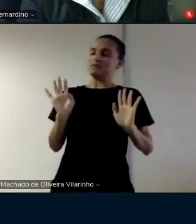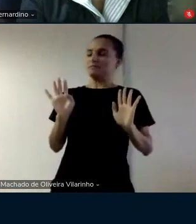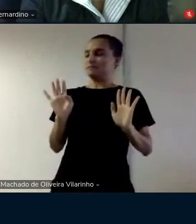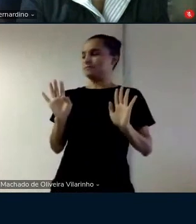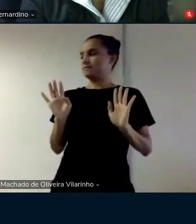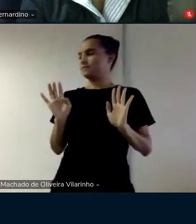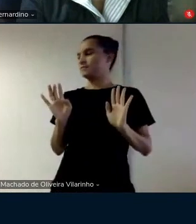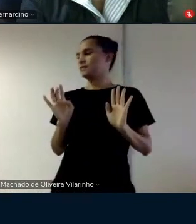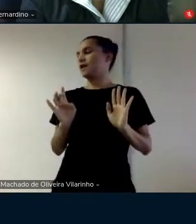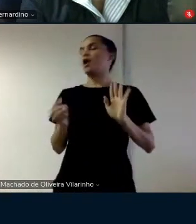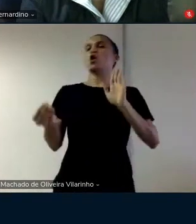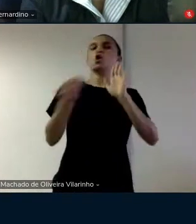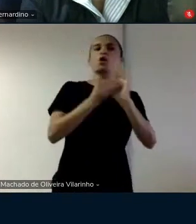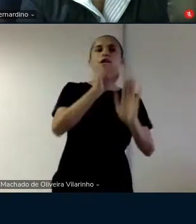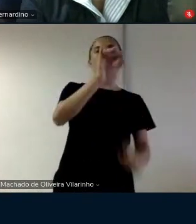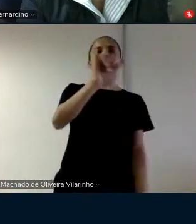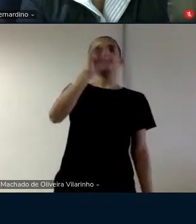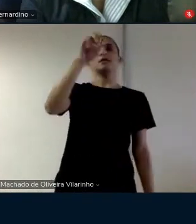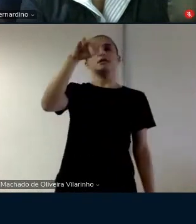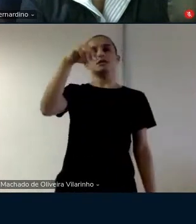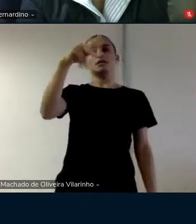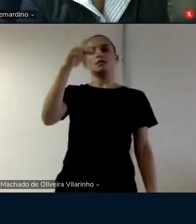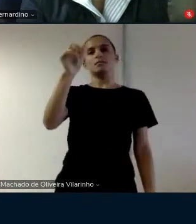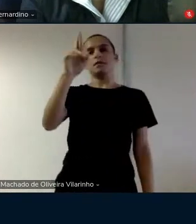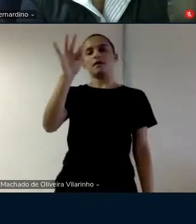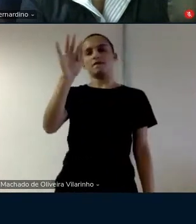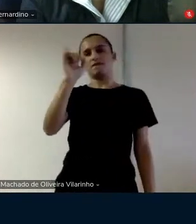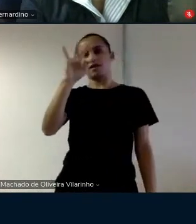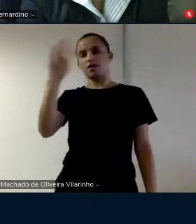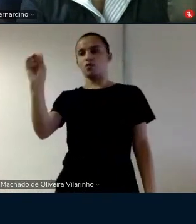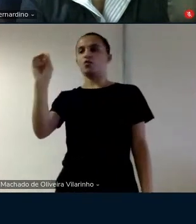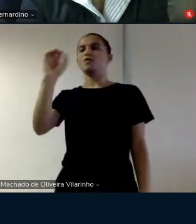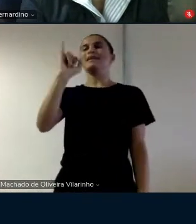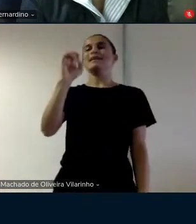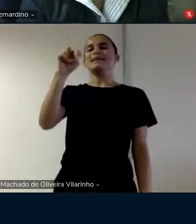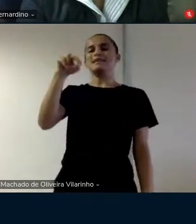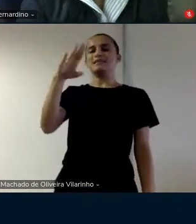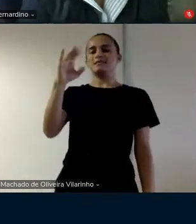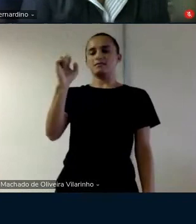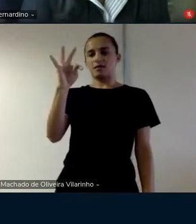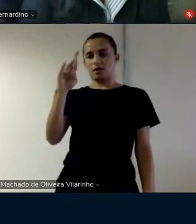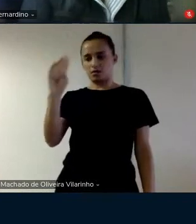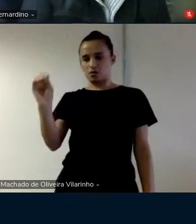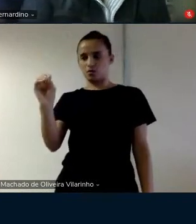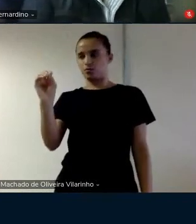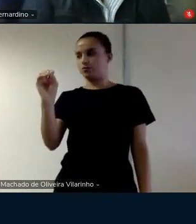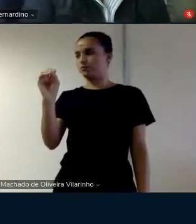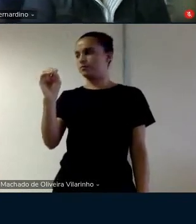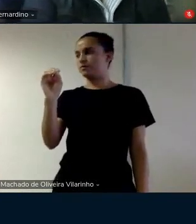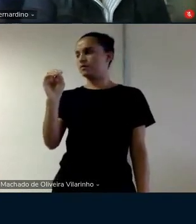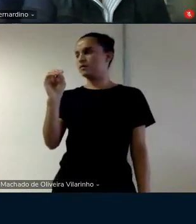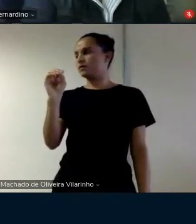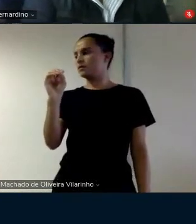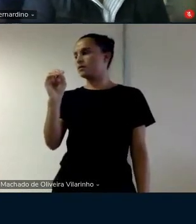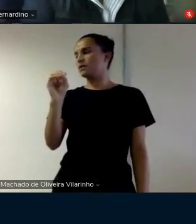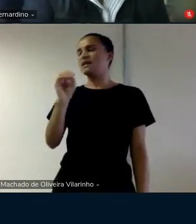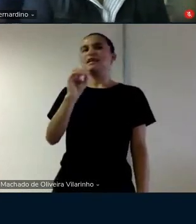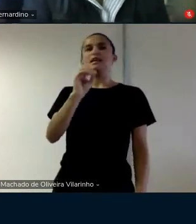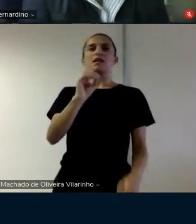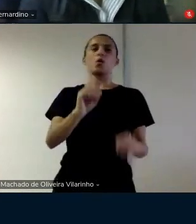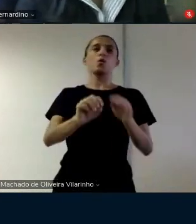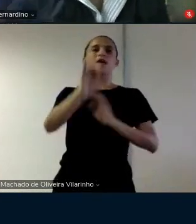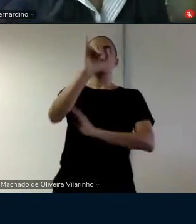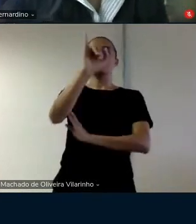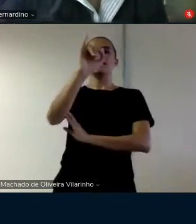imperfeito incerto ilegal significa né e aí eu achei interessante porque o ilegal eu vi que é uma algema mas se a